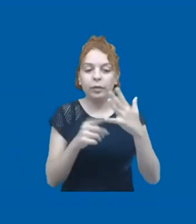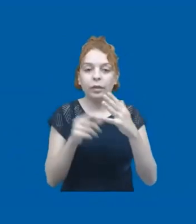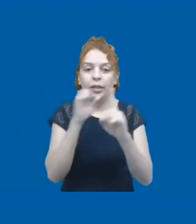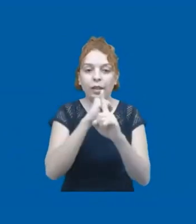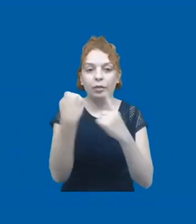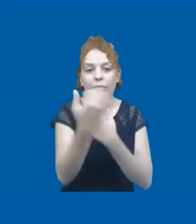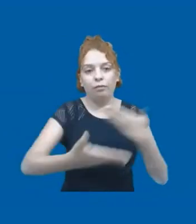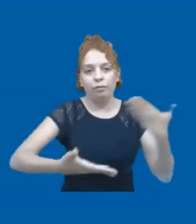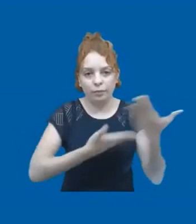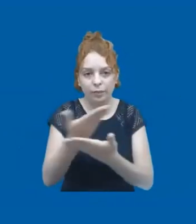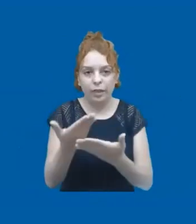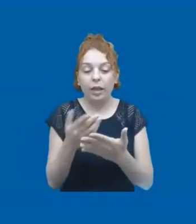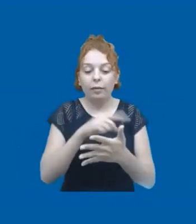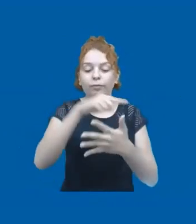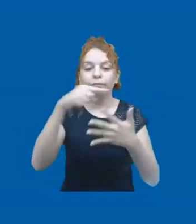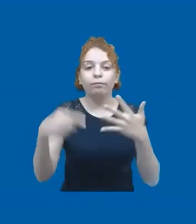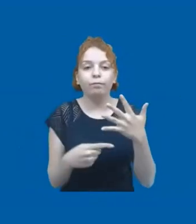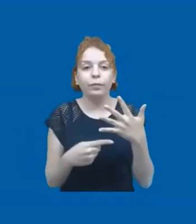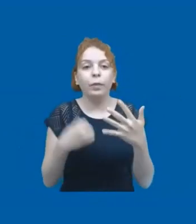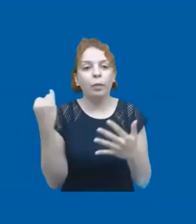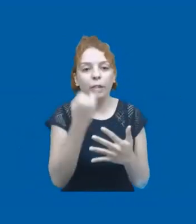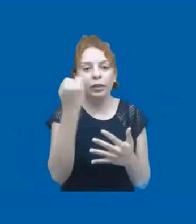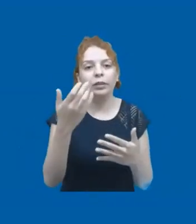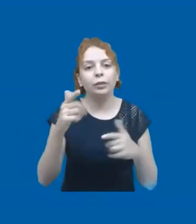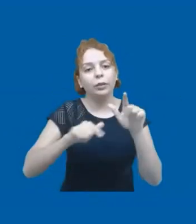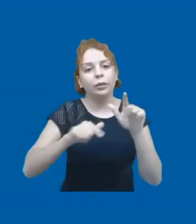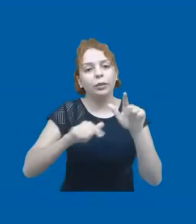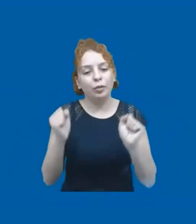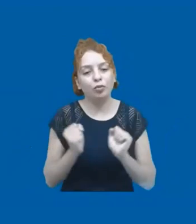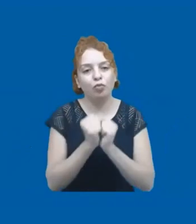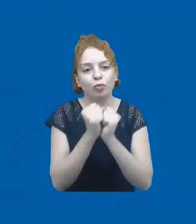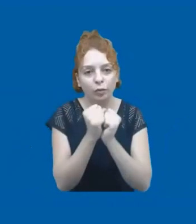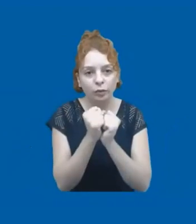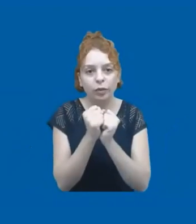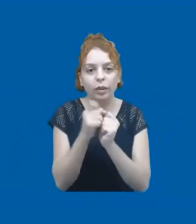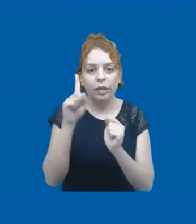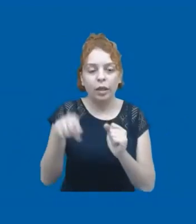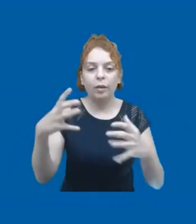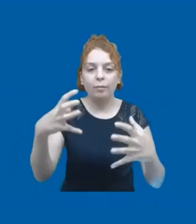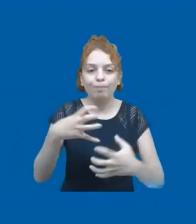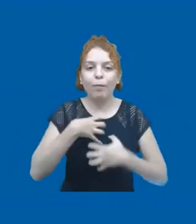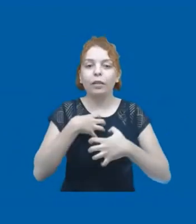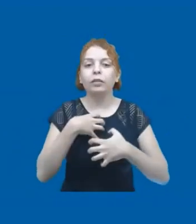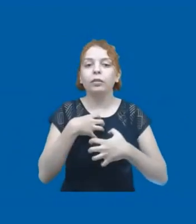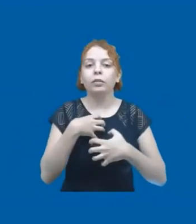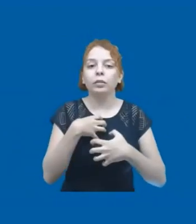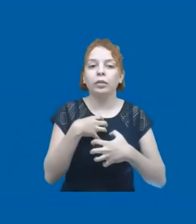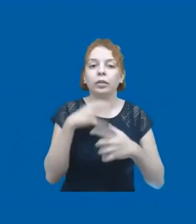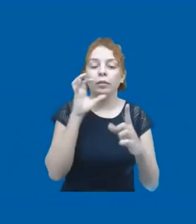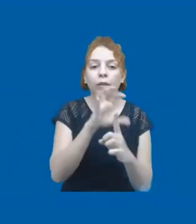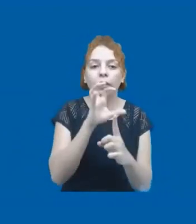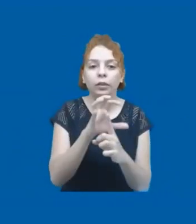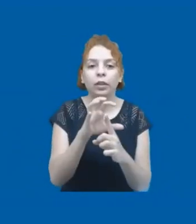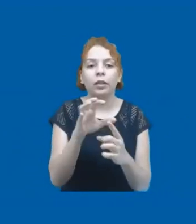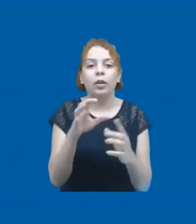socialização, são questões que a gente vai ter que trabalhar em conjunto. E aí, isso vai ser um grande pacto que envolve a comunidade